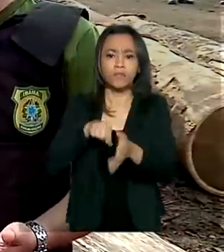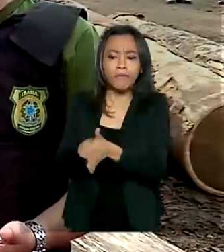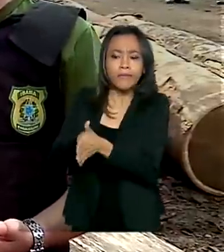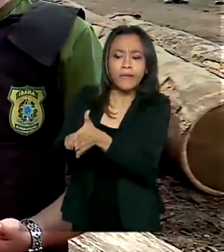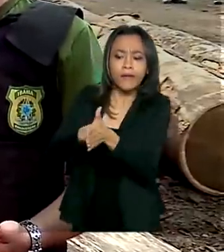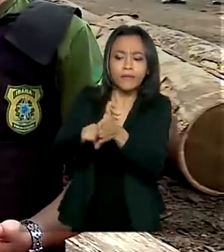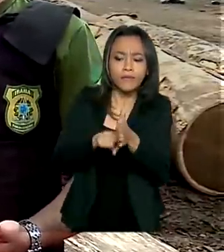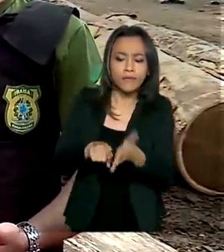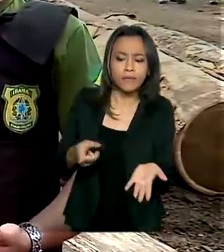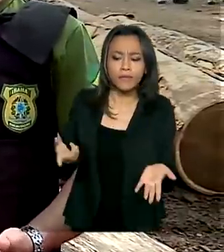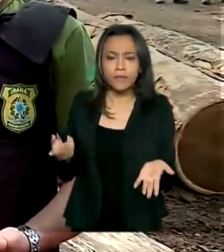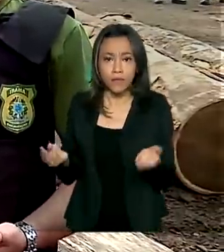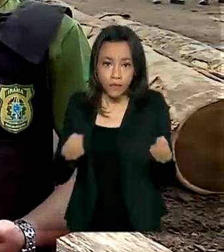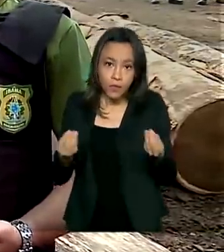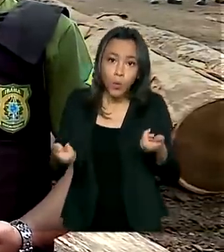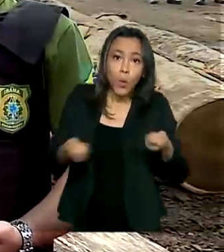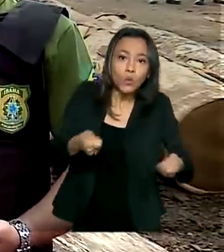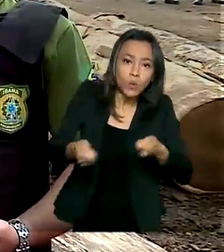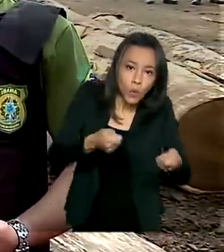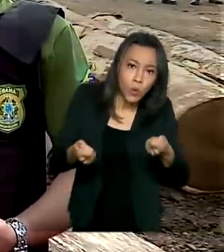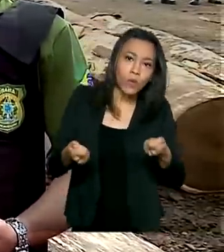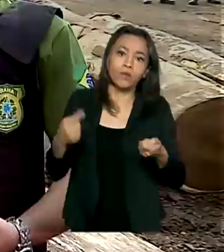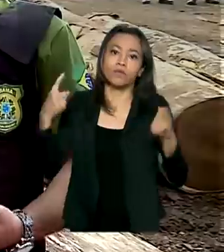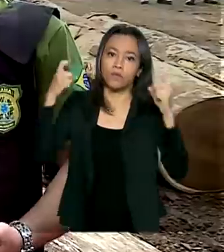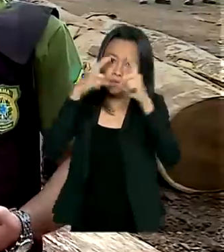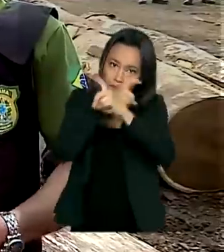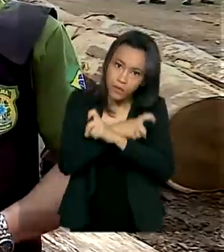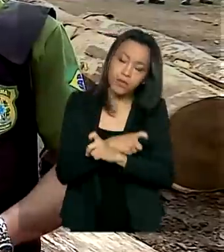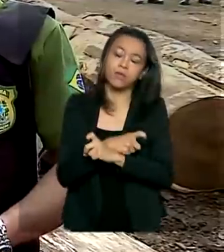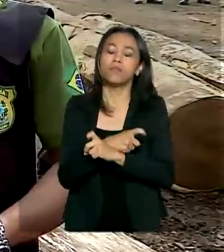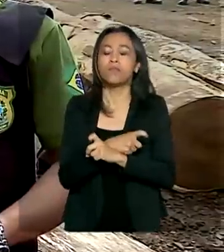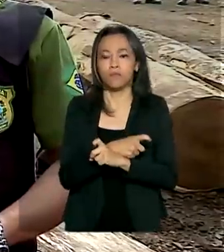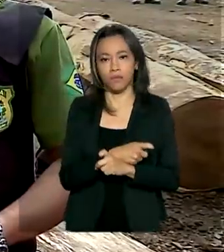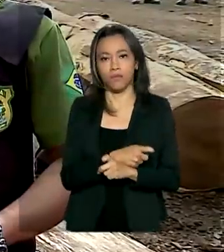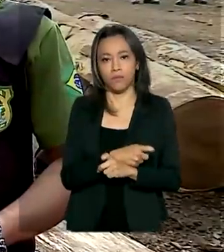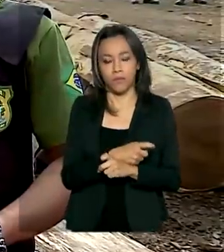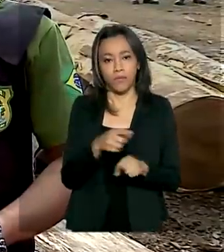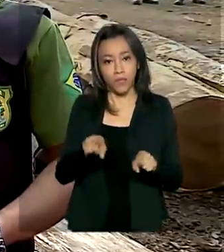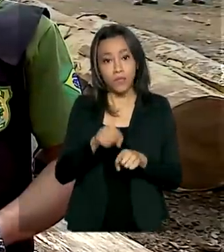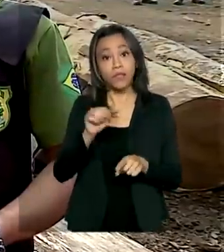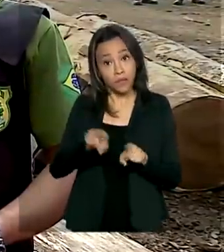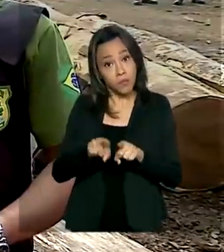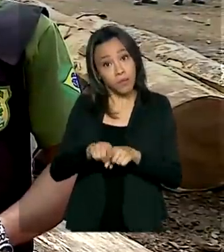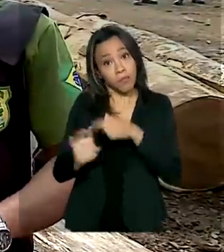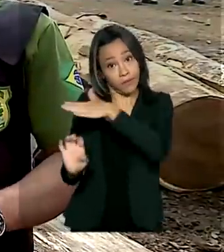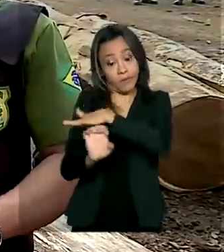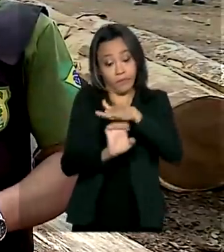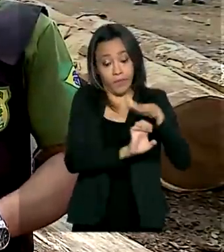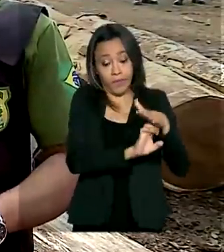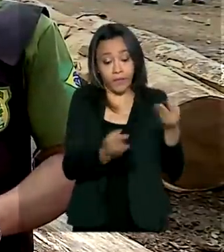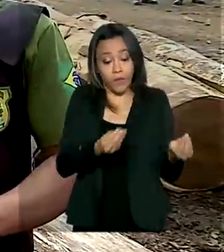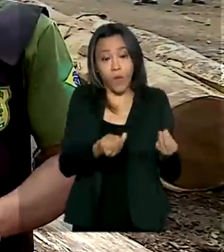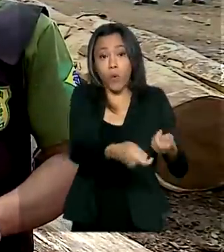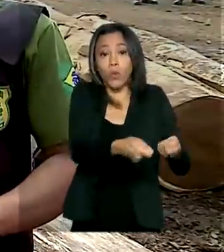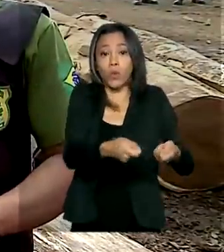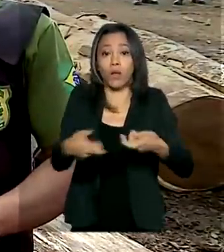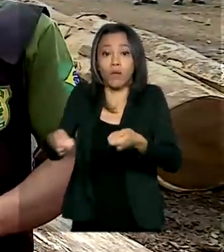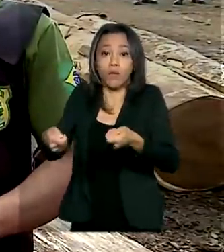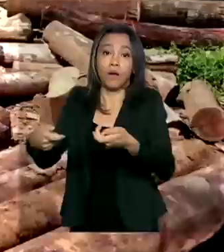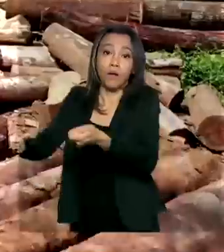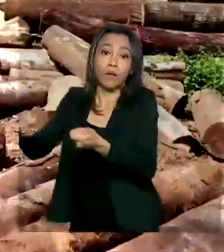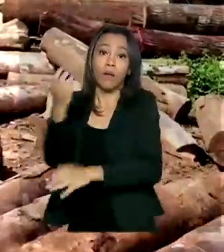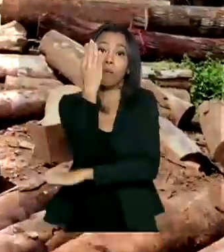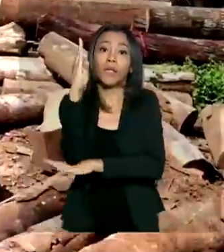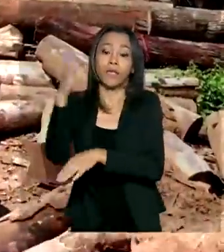o controle, quanto para eles, os próprios empresários, fazerem o controle do estoque